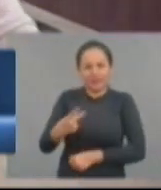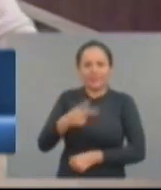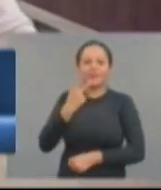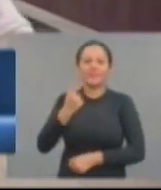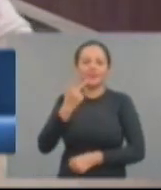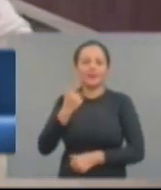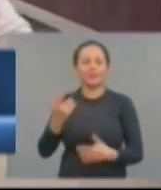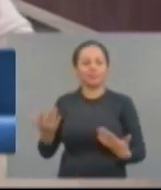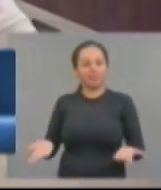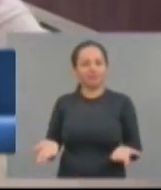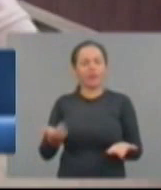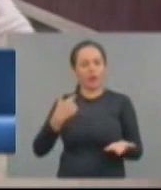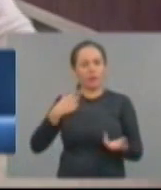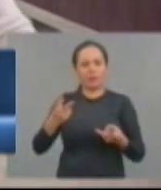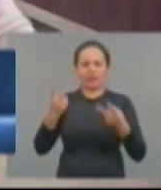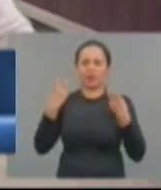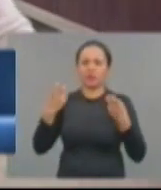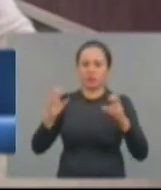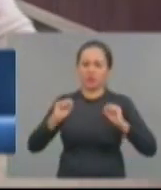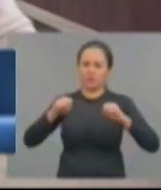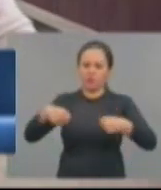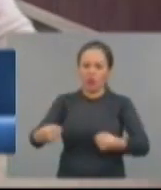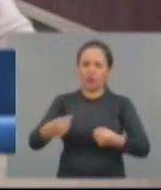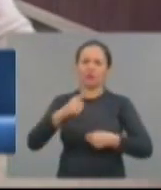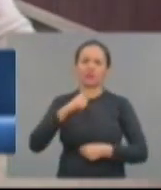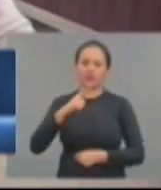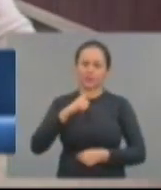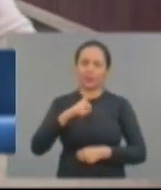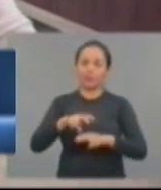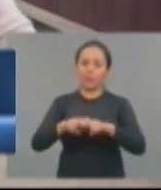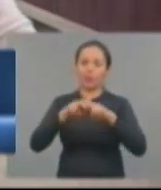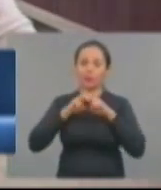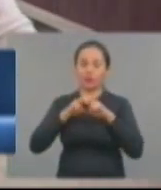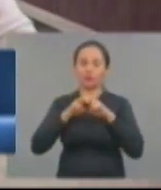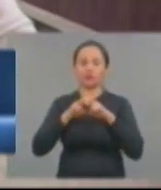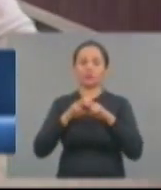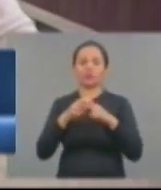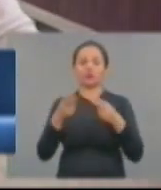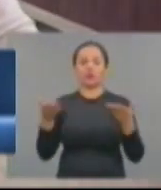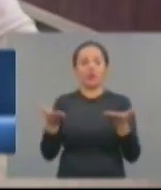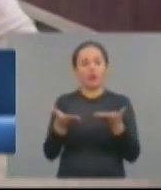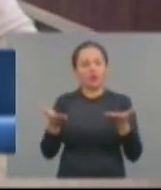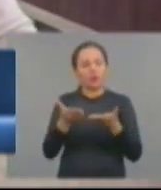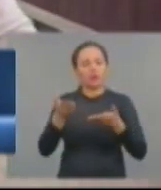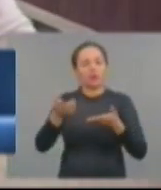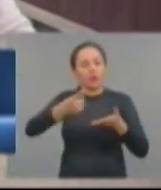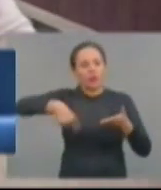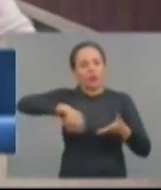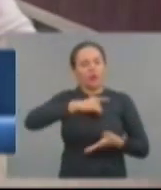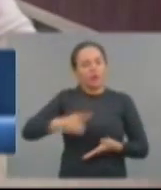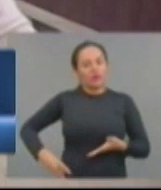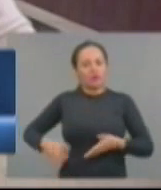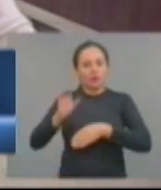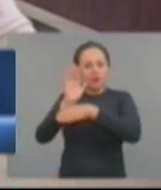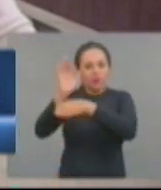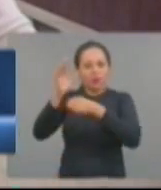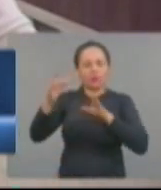esforços e isso faz parte de fazer uma oposição que venha a construir. Por muitos